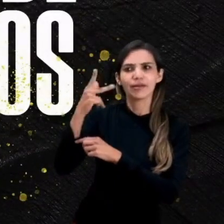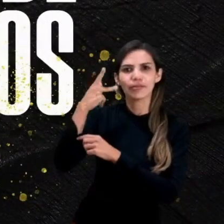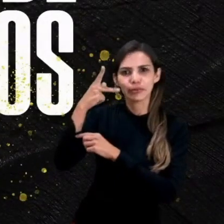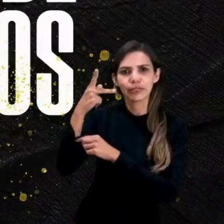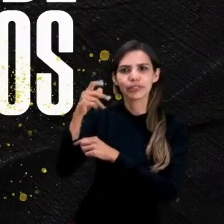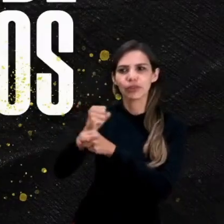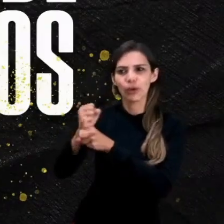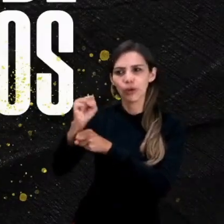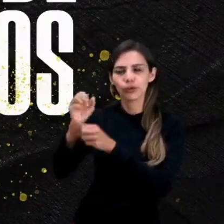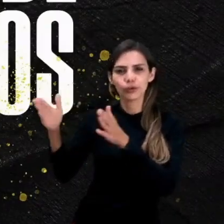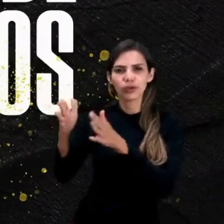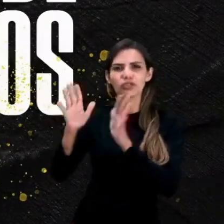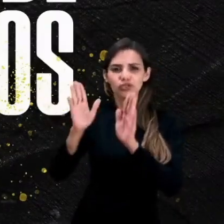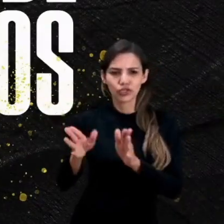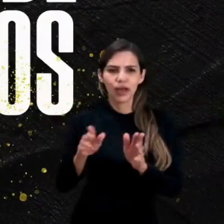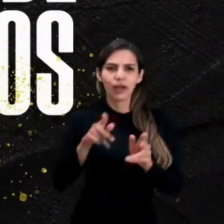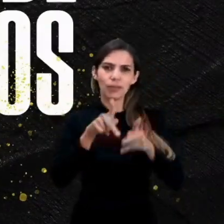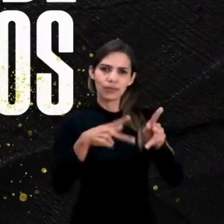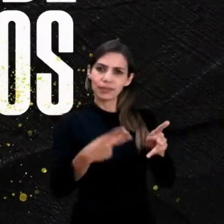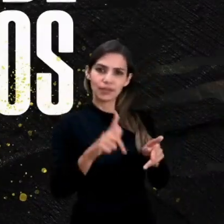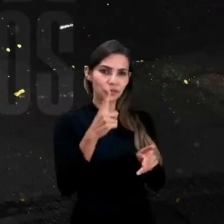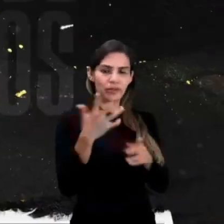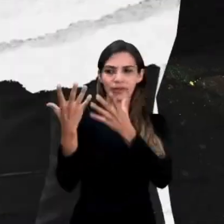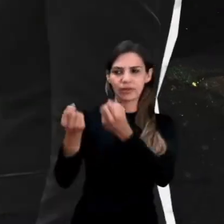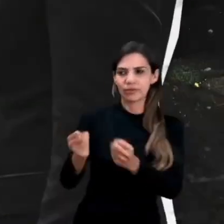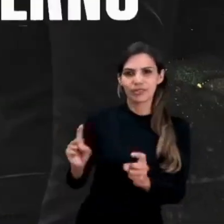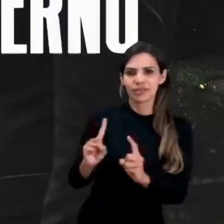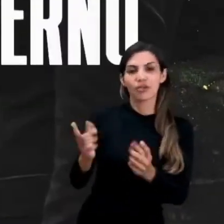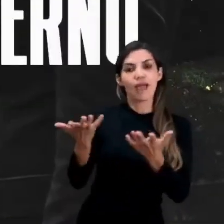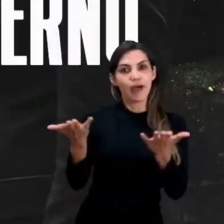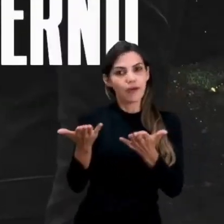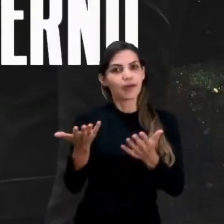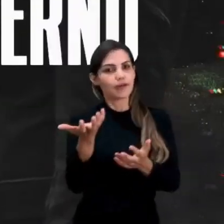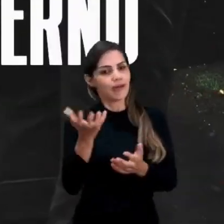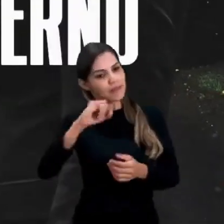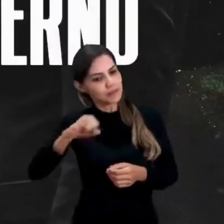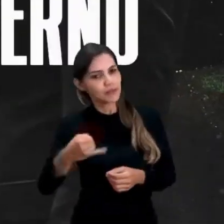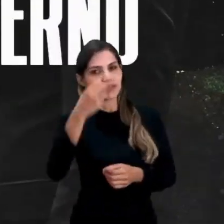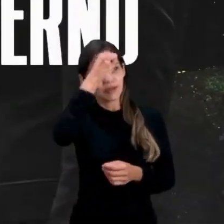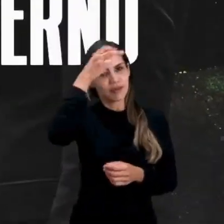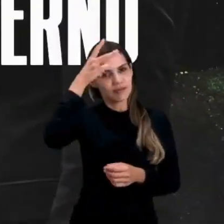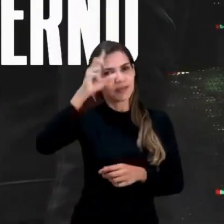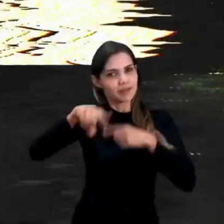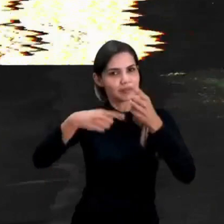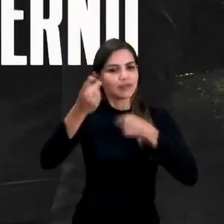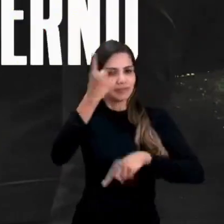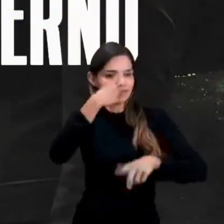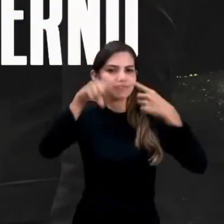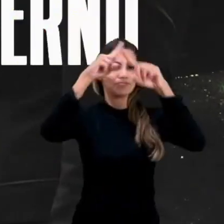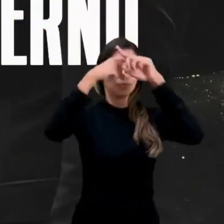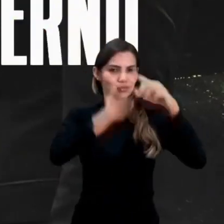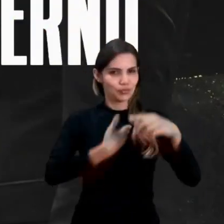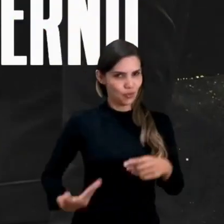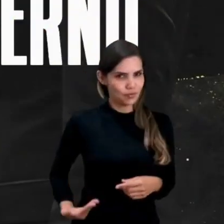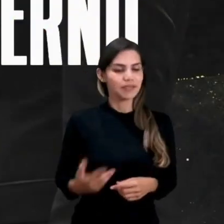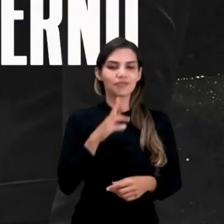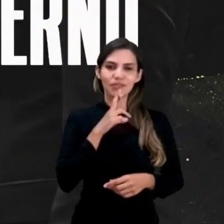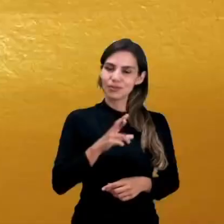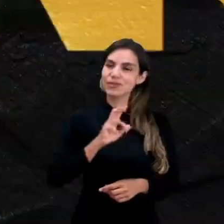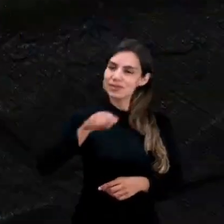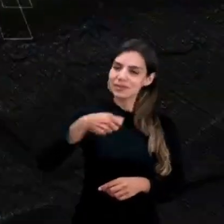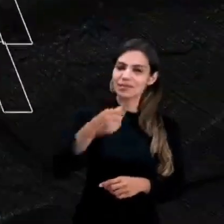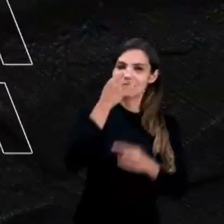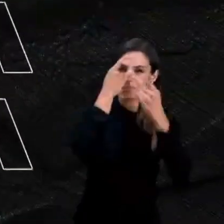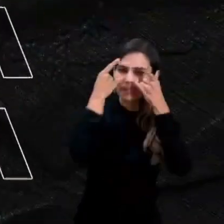anos, já ter sido recusado pela população de Goiânia e agora quer fazer a cidade de trampolim pro governo do estado? A